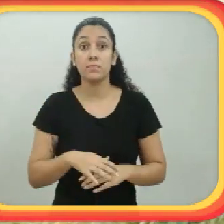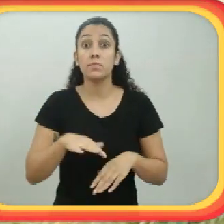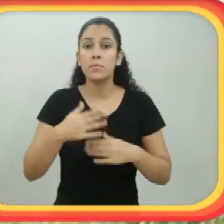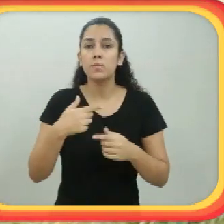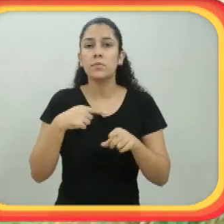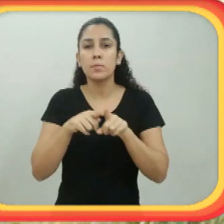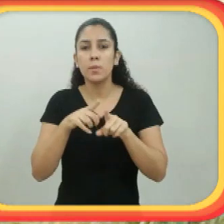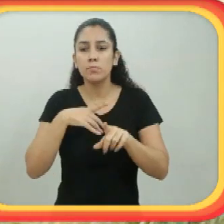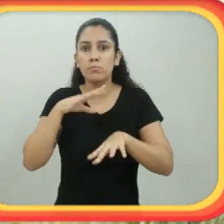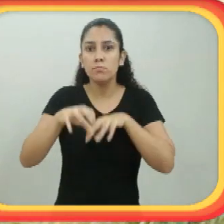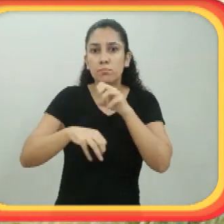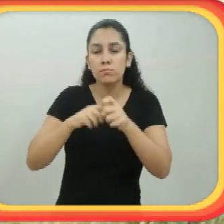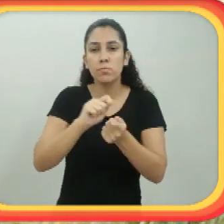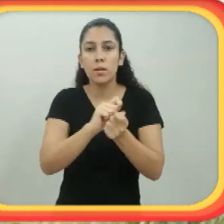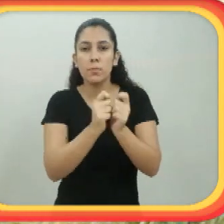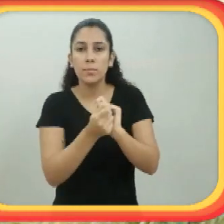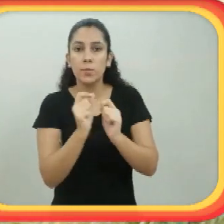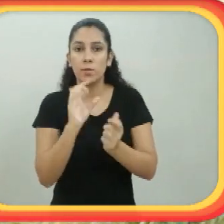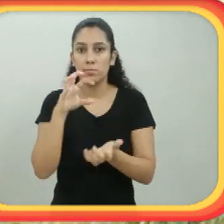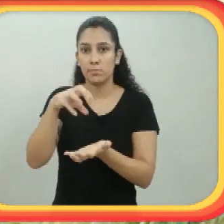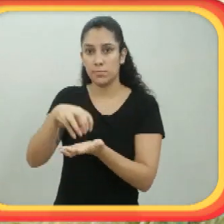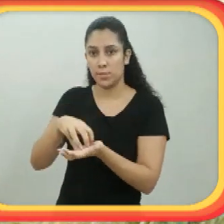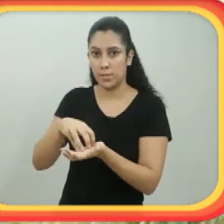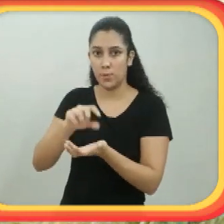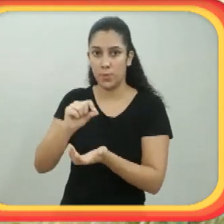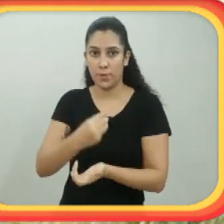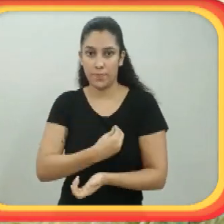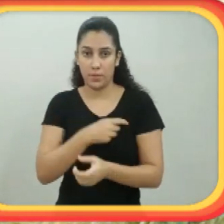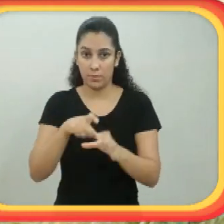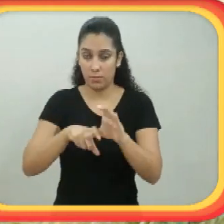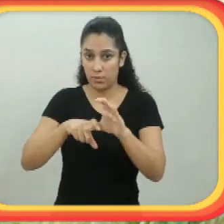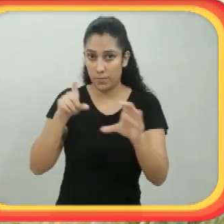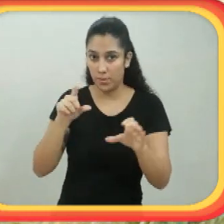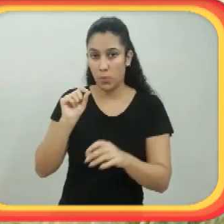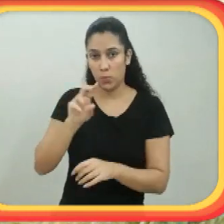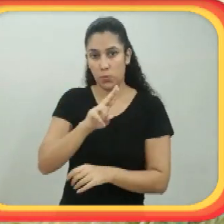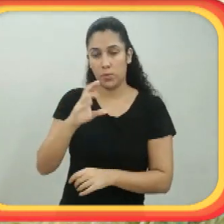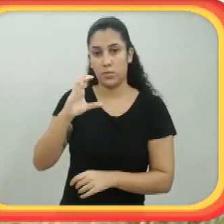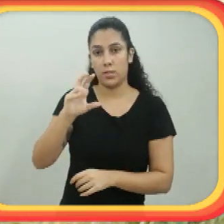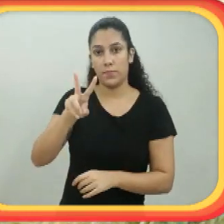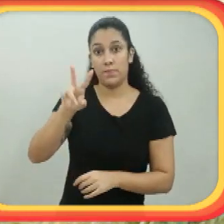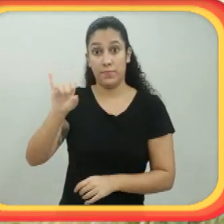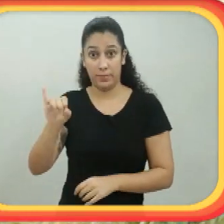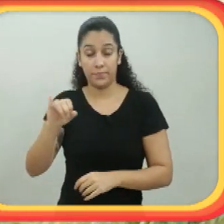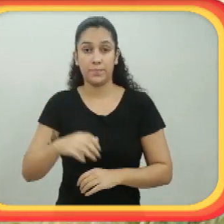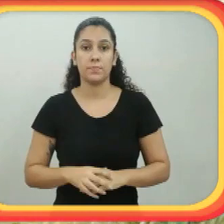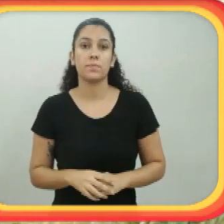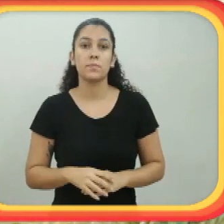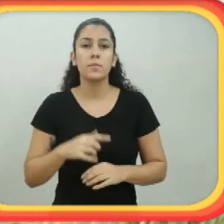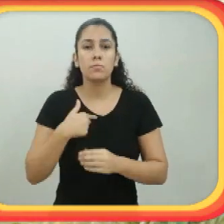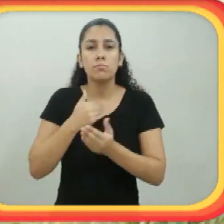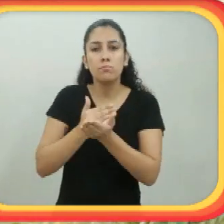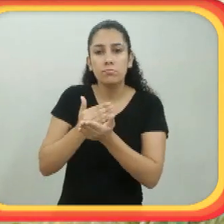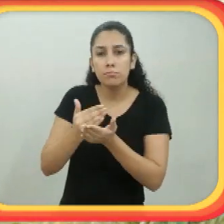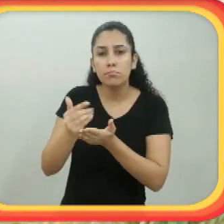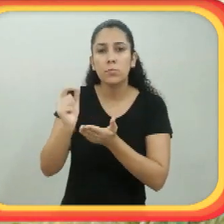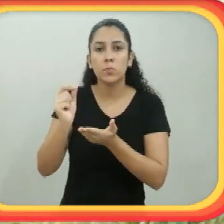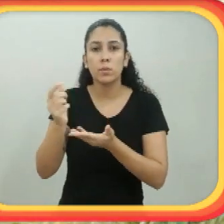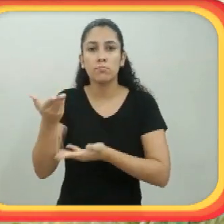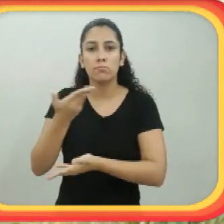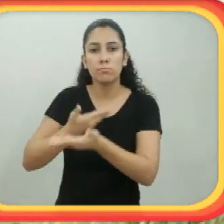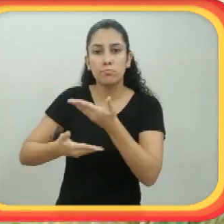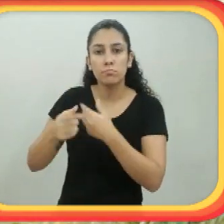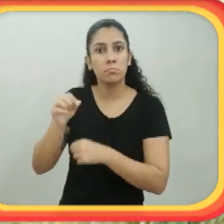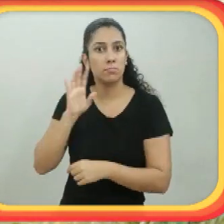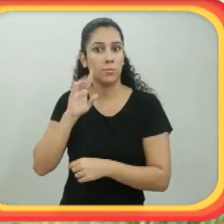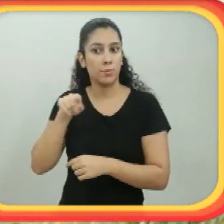dentes. E eu fui buscar essas adaptações no Centro de Vida Independente, chamado CVI, que fica na PUC.